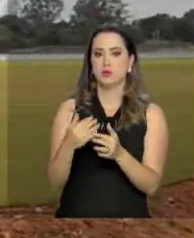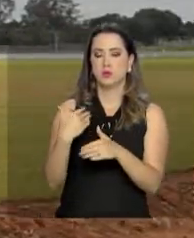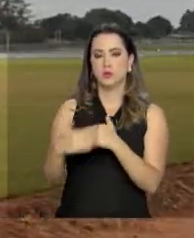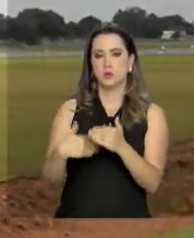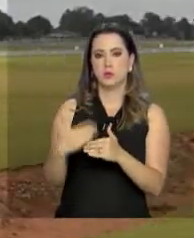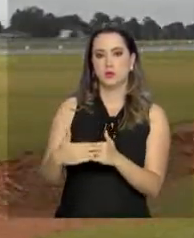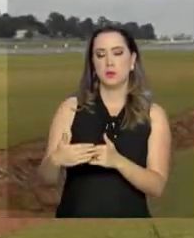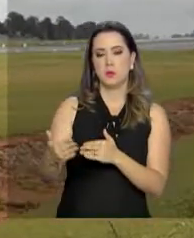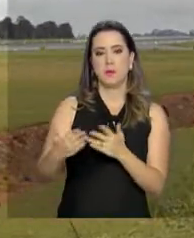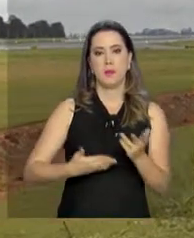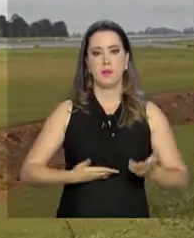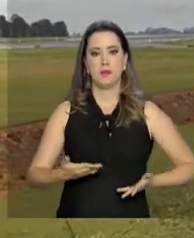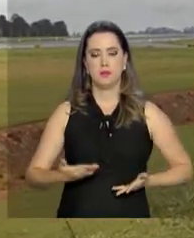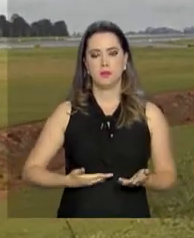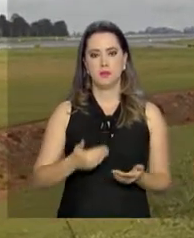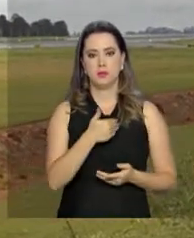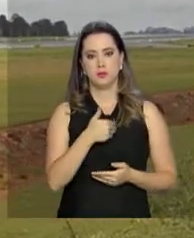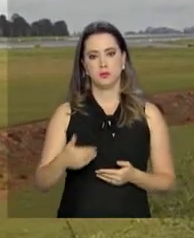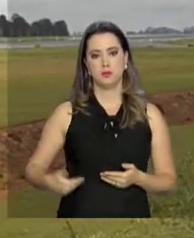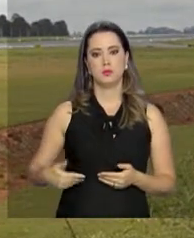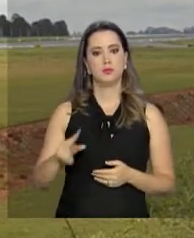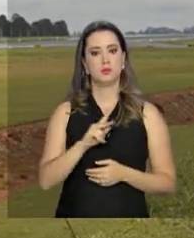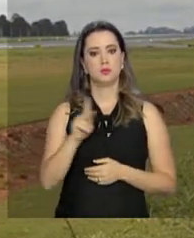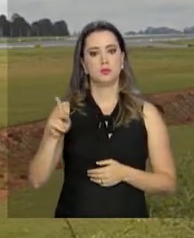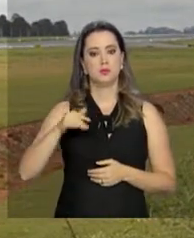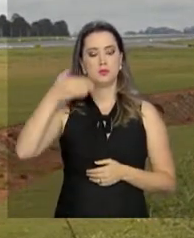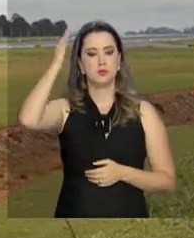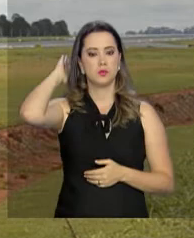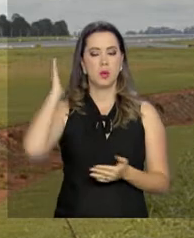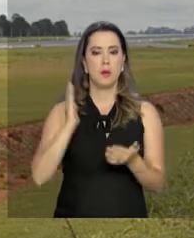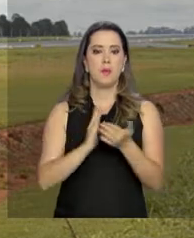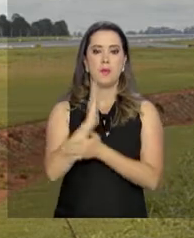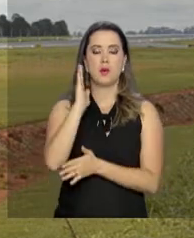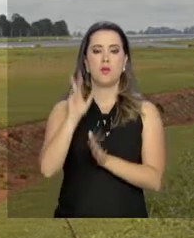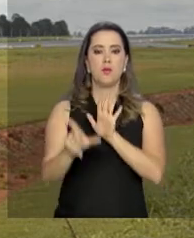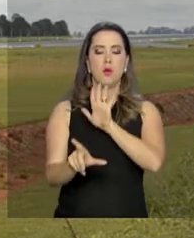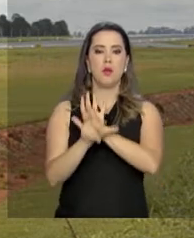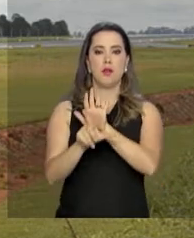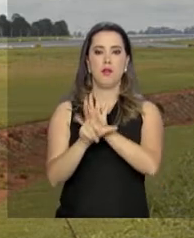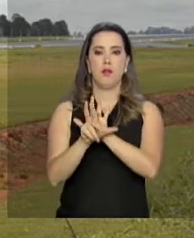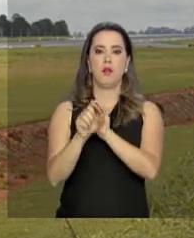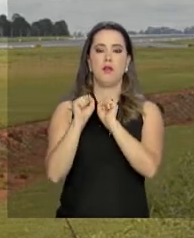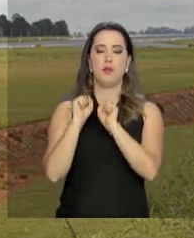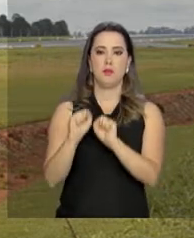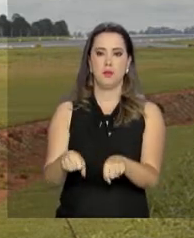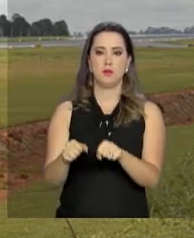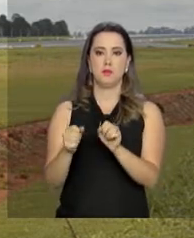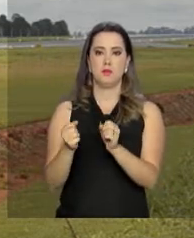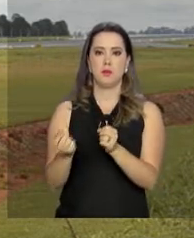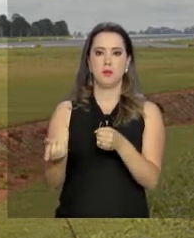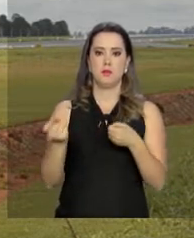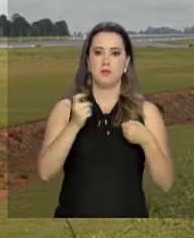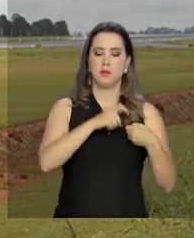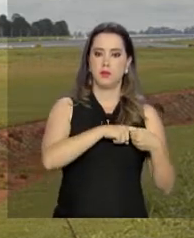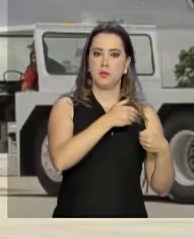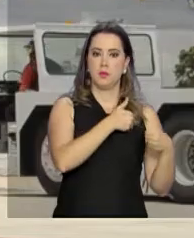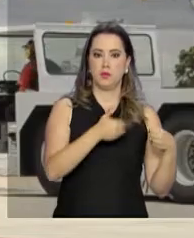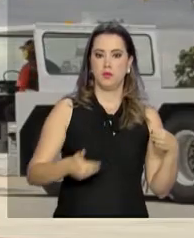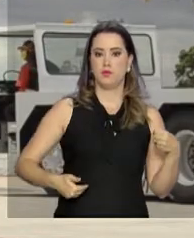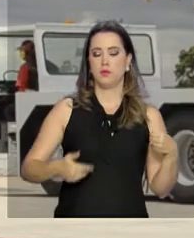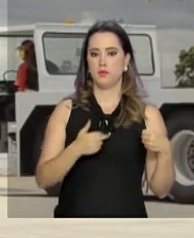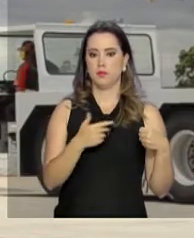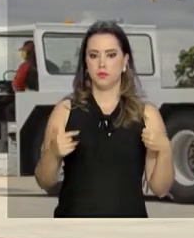continuidade dos serviços públicos, o presidente Michel Temer sancionou uma lei que permite a devolução dos empreendimentos ao governo.